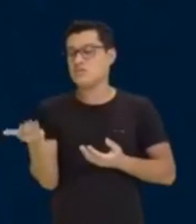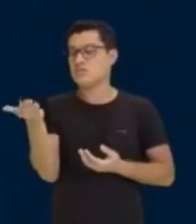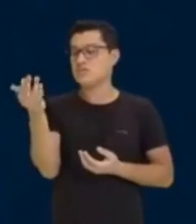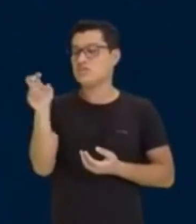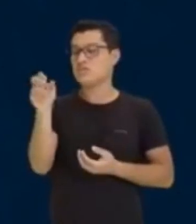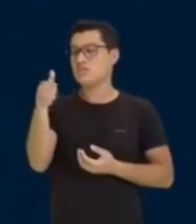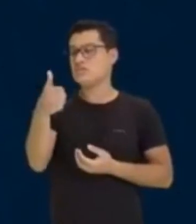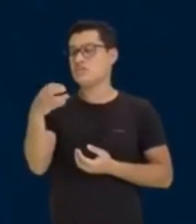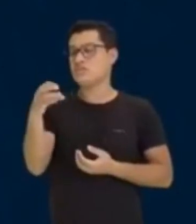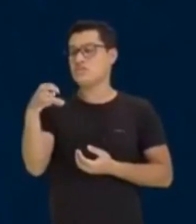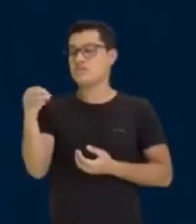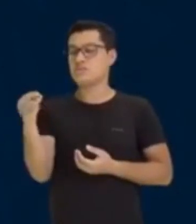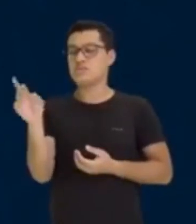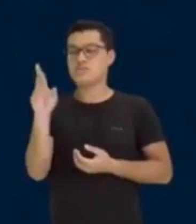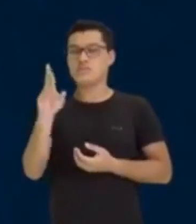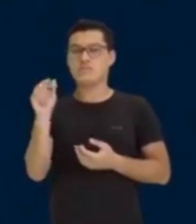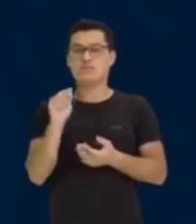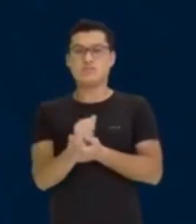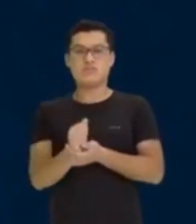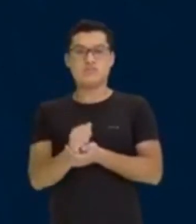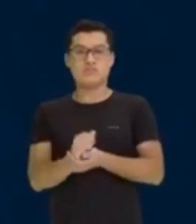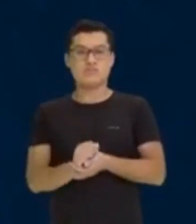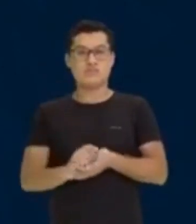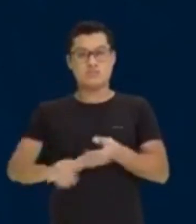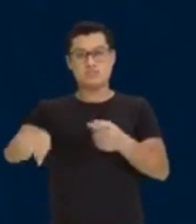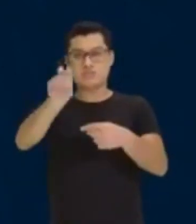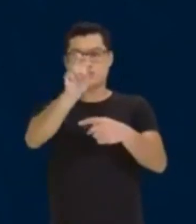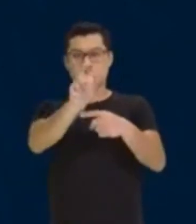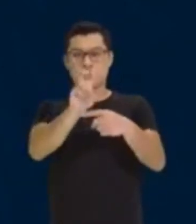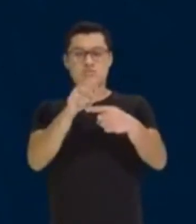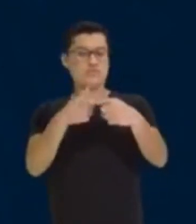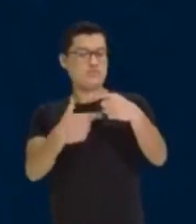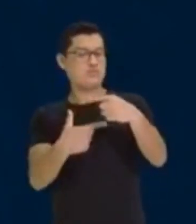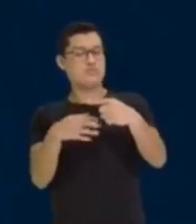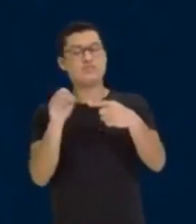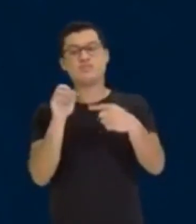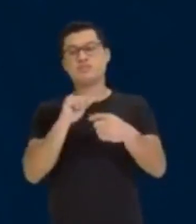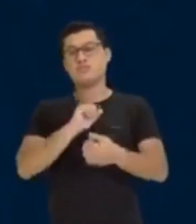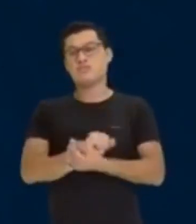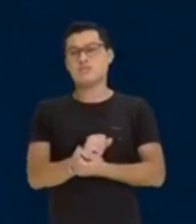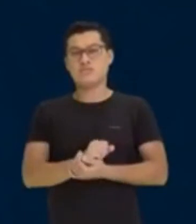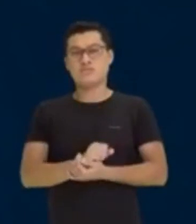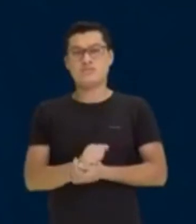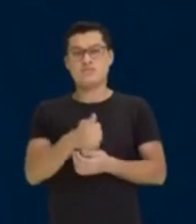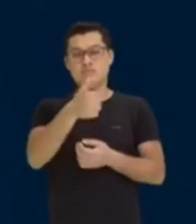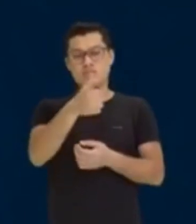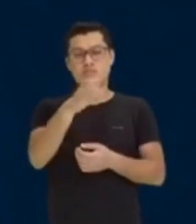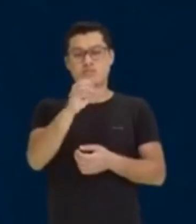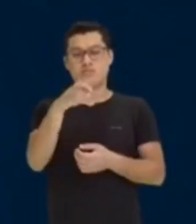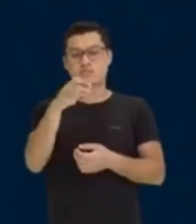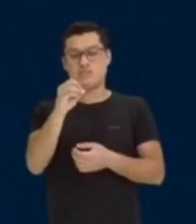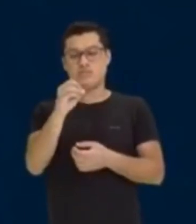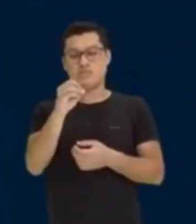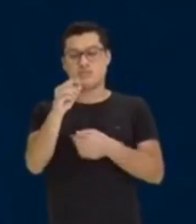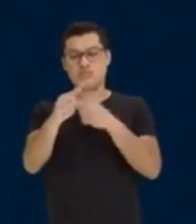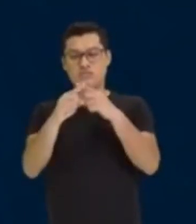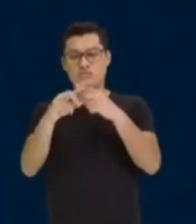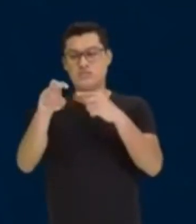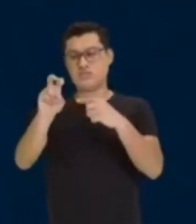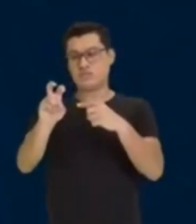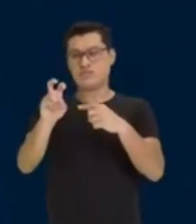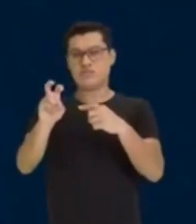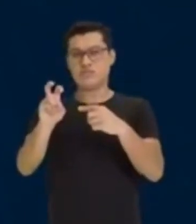que botar em cima? O maior número. 5 sobre 2. É claro, porque, ó. 100 vezes 5 dá 500 por 2.